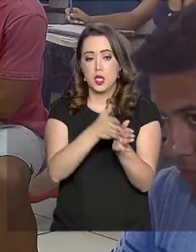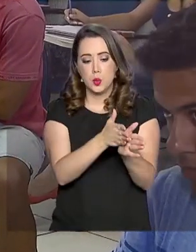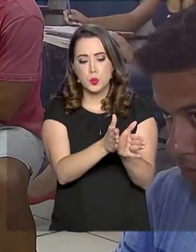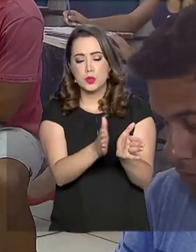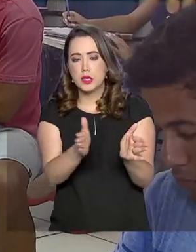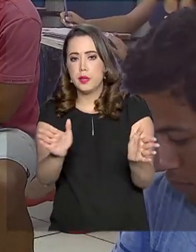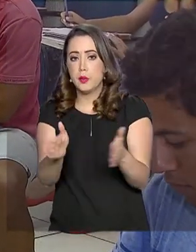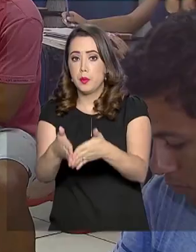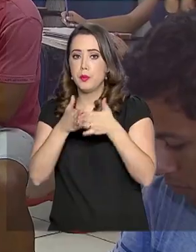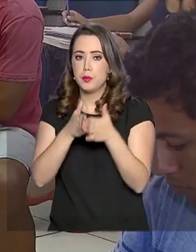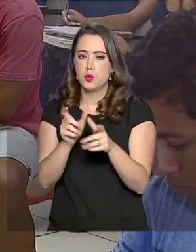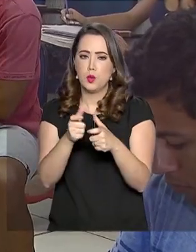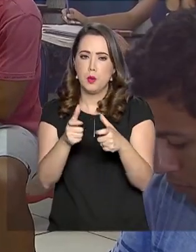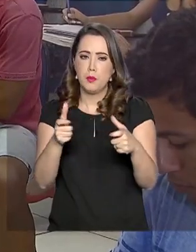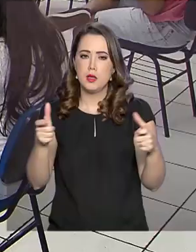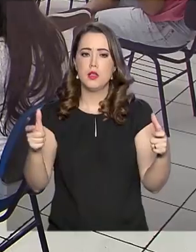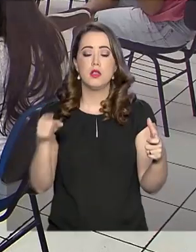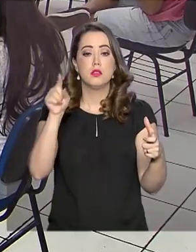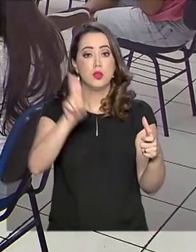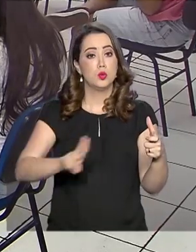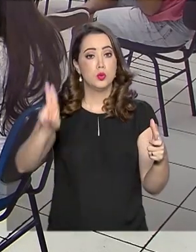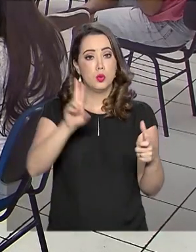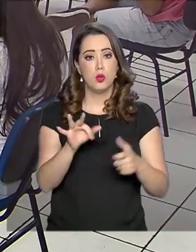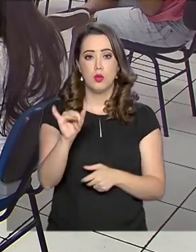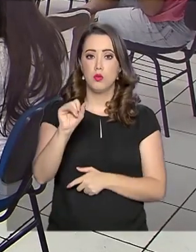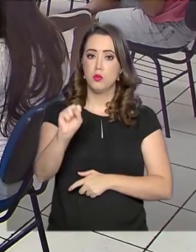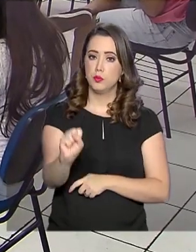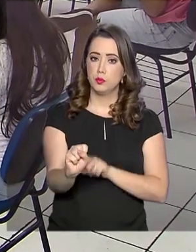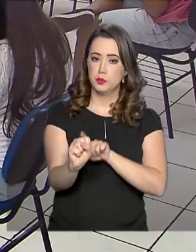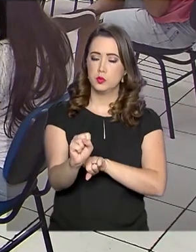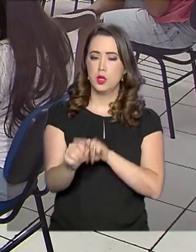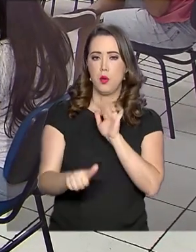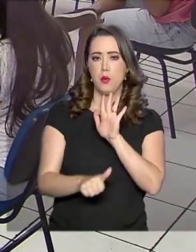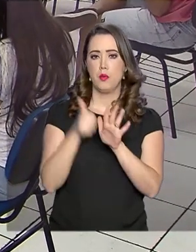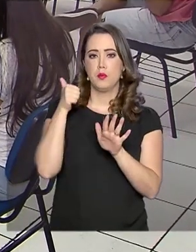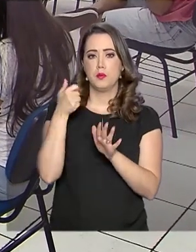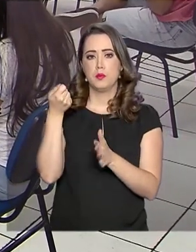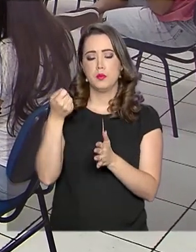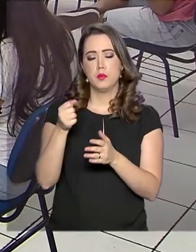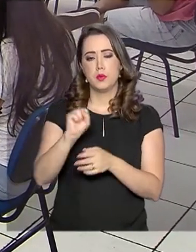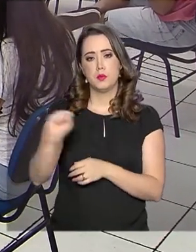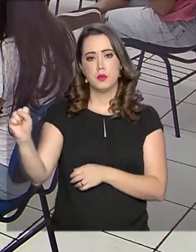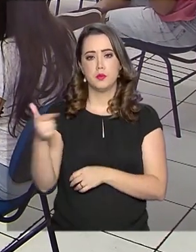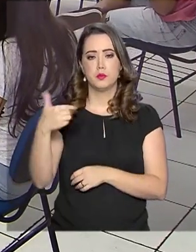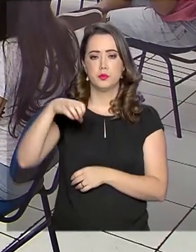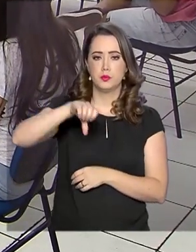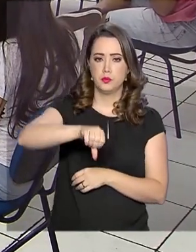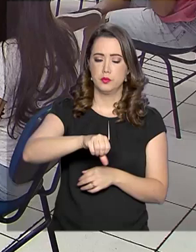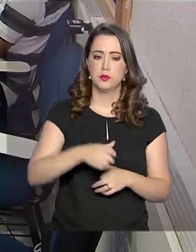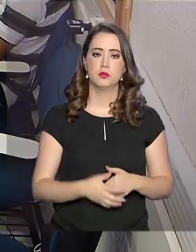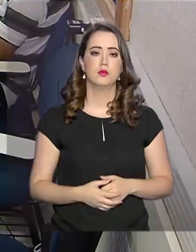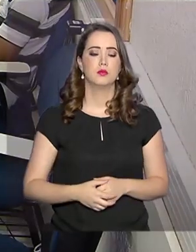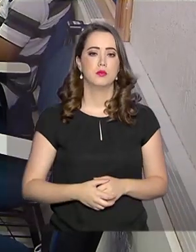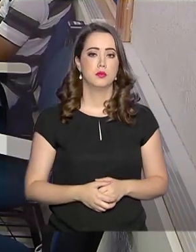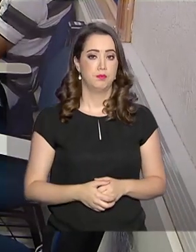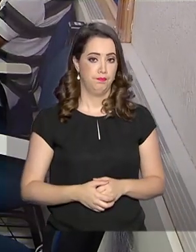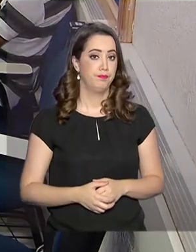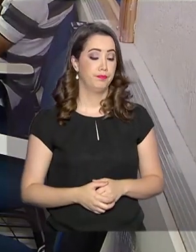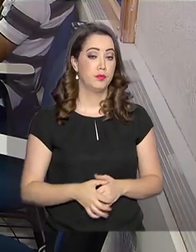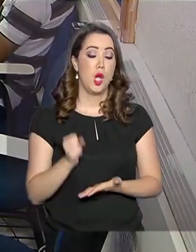prazo para solicitar a ampliação de utilização do financiamento referente ao primeiro semestre de 2019.